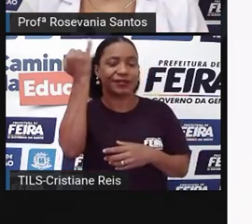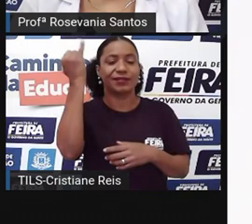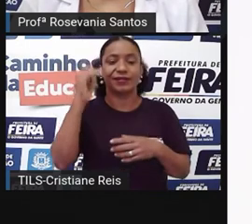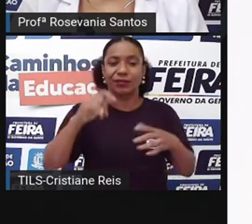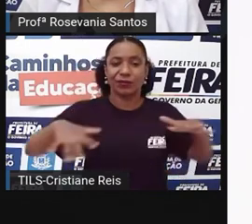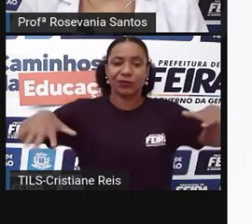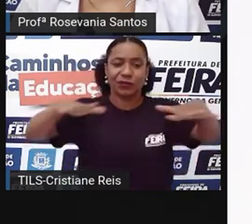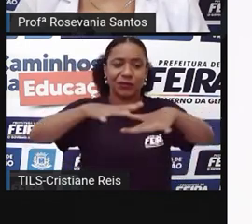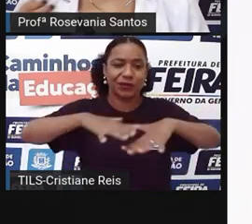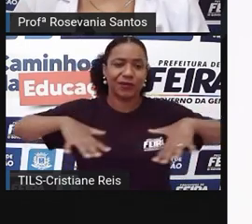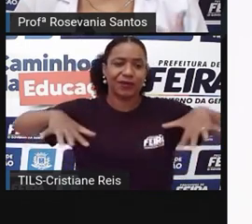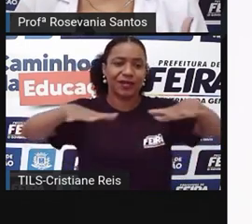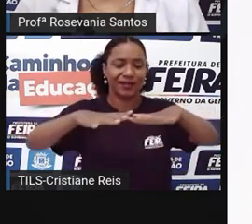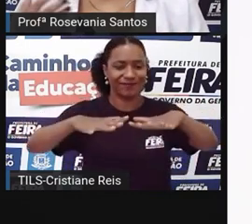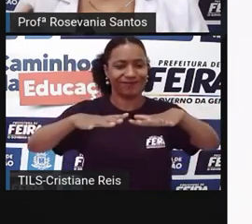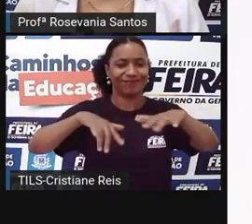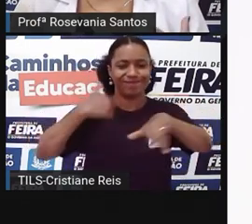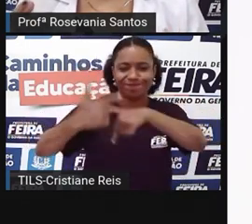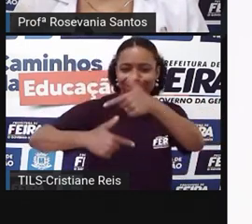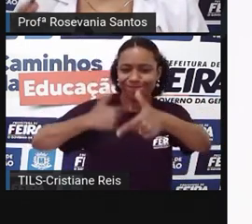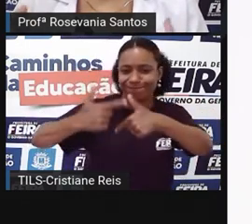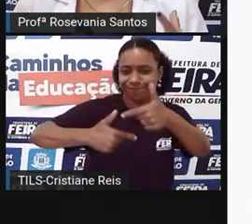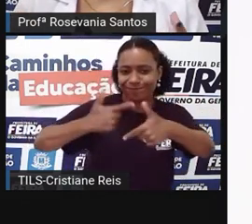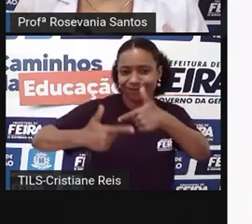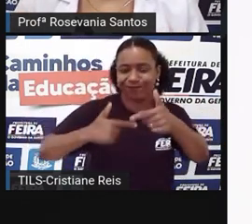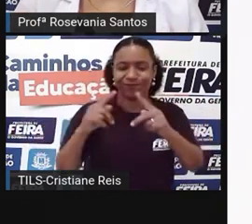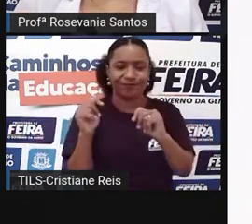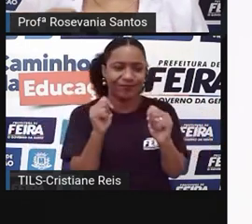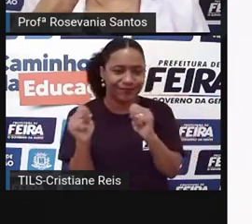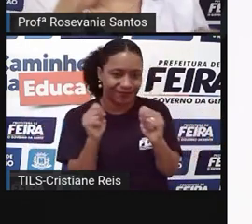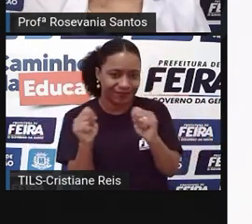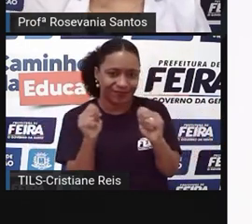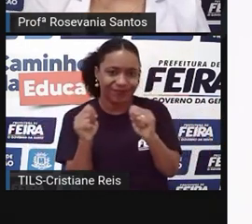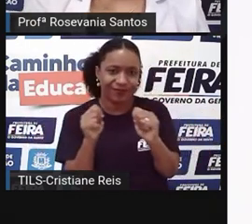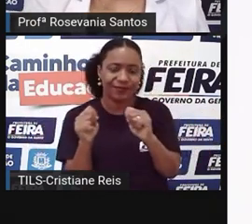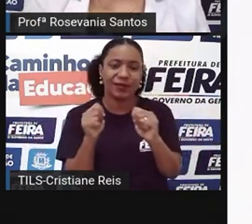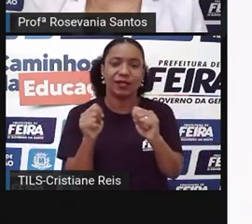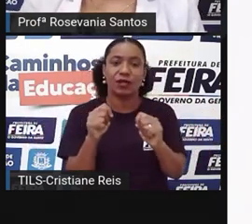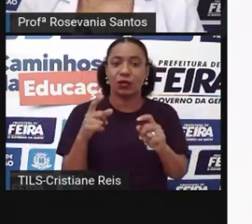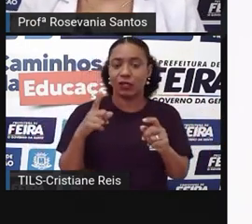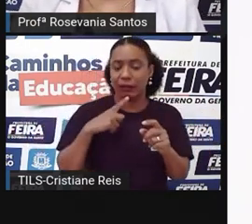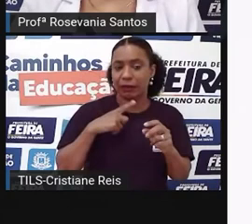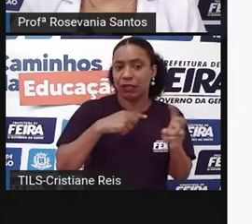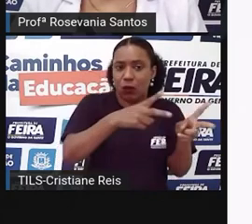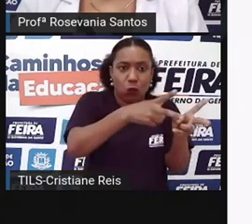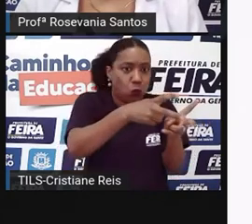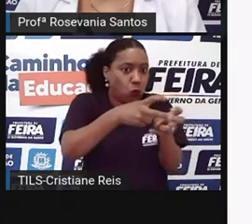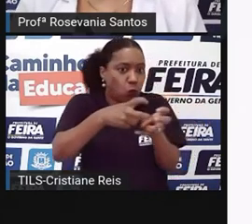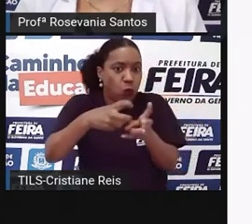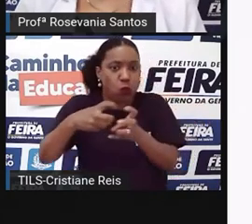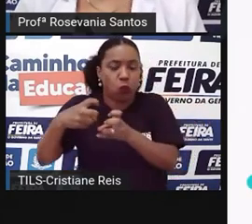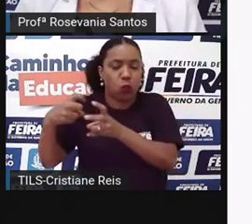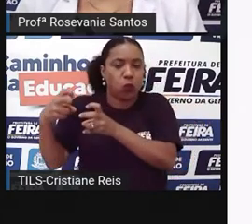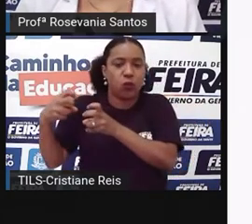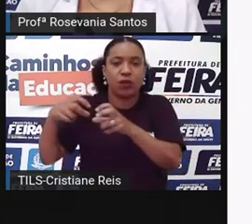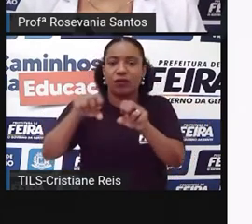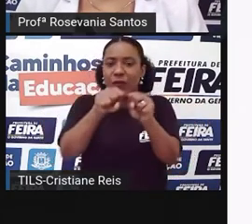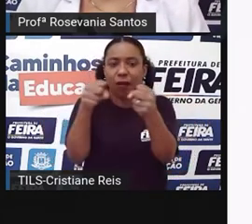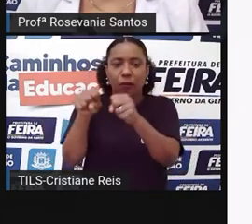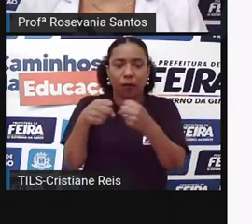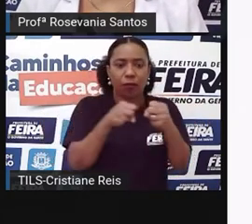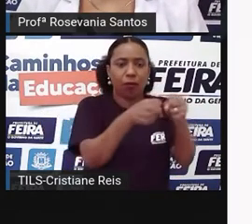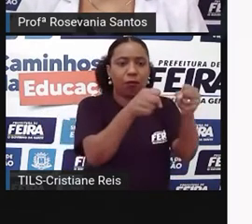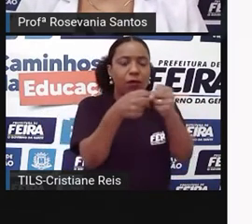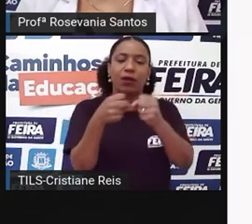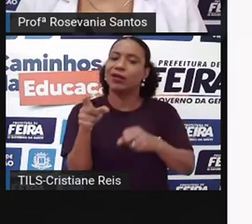espaço preservado, até porque a atividade econômica deles não agride, vamos dizer assim, né, tanto a floresta,